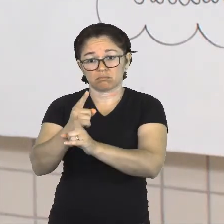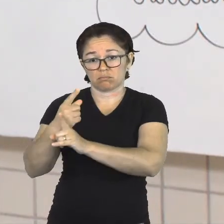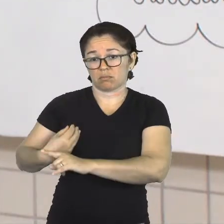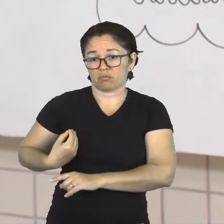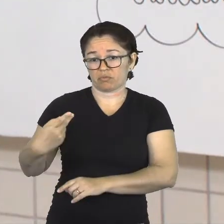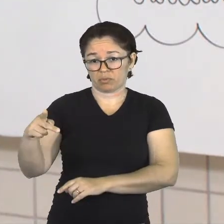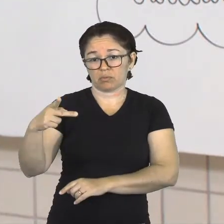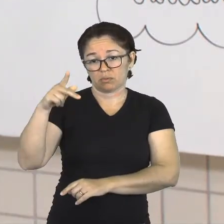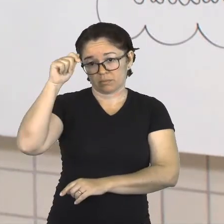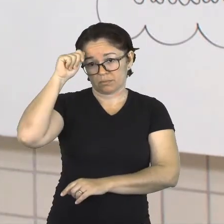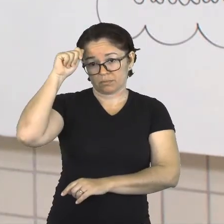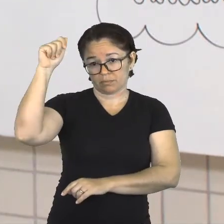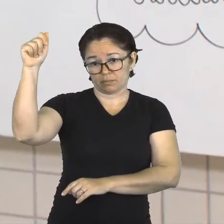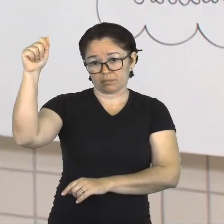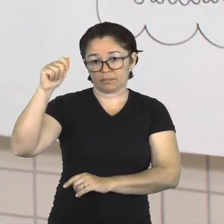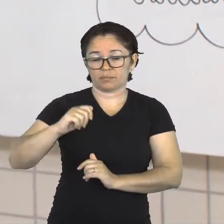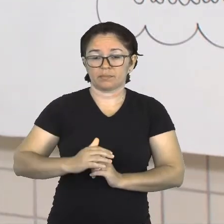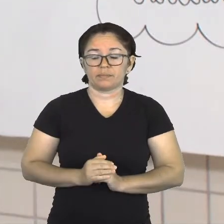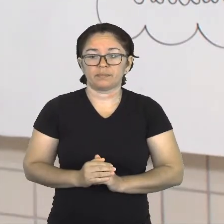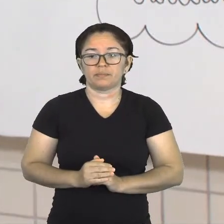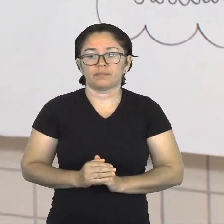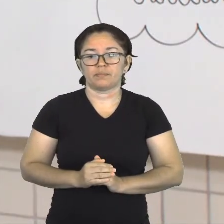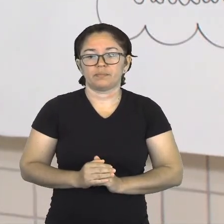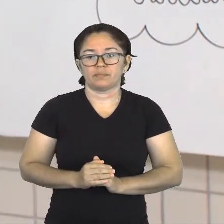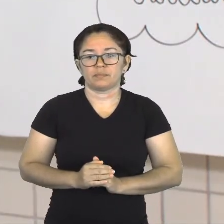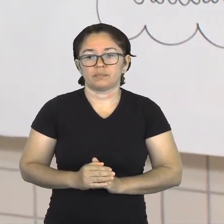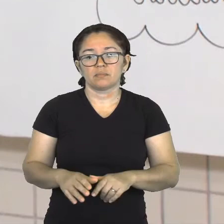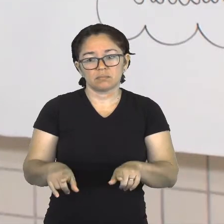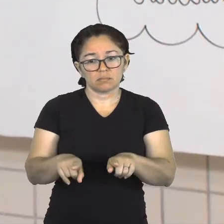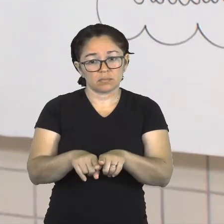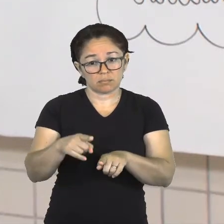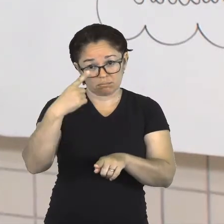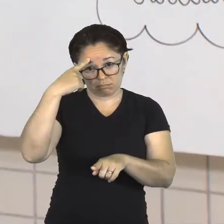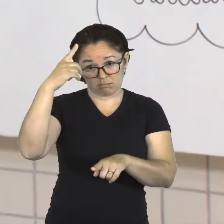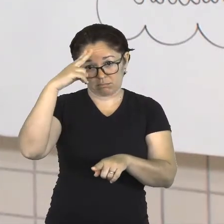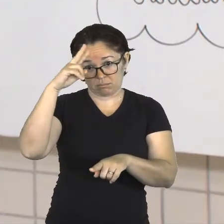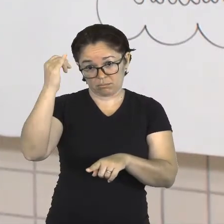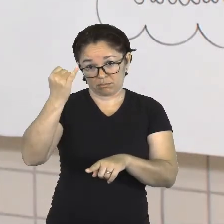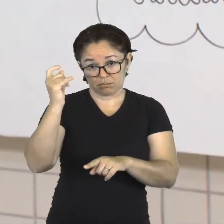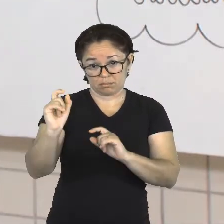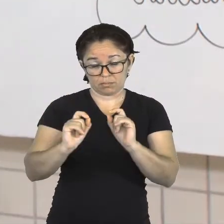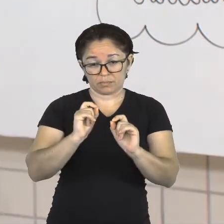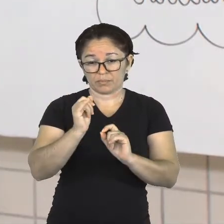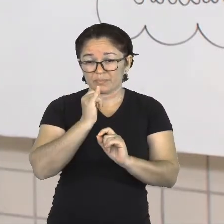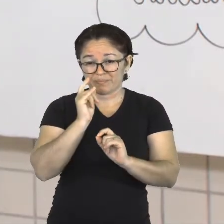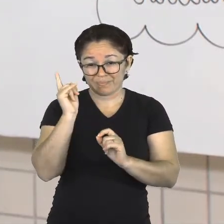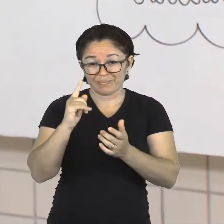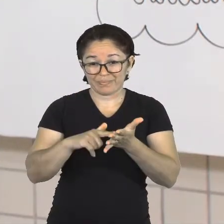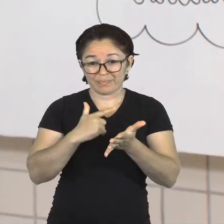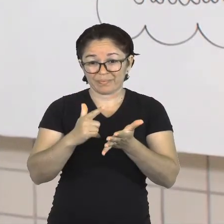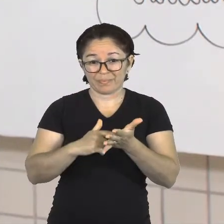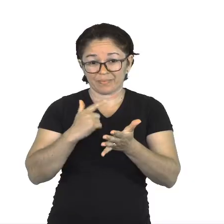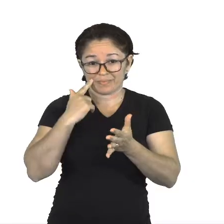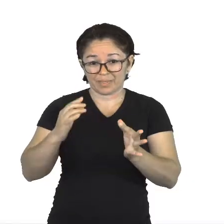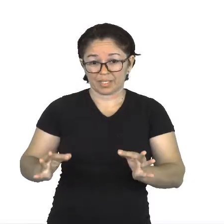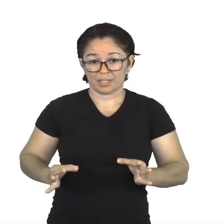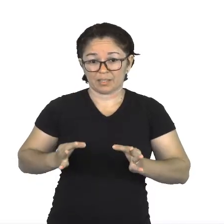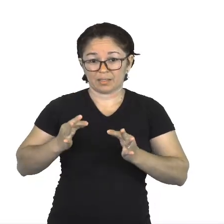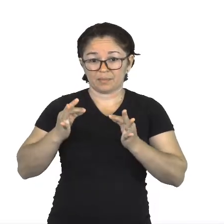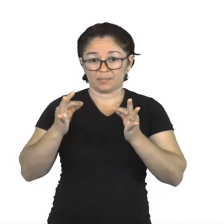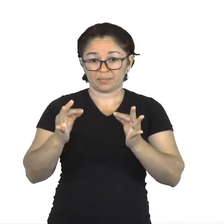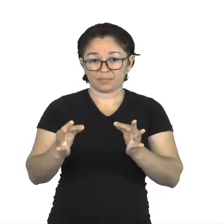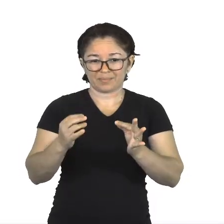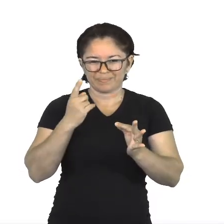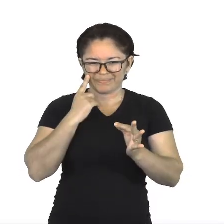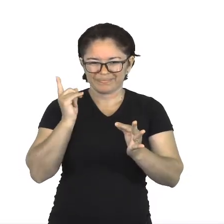escrita dele, certo? Lembrando que esse livro, olha aí que ele está com a Ladrona de Libros,